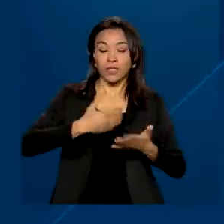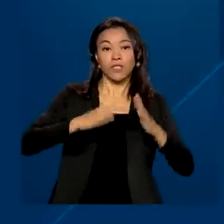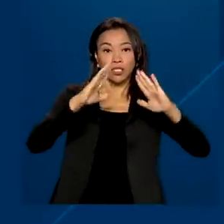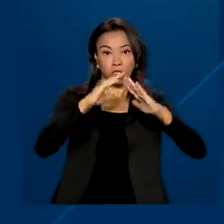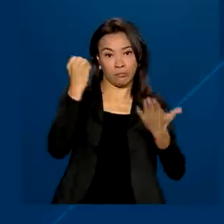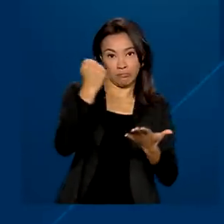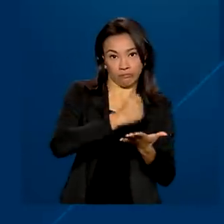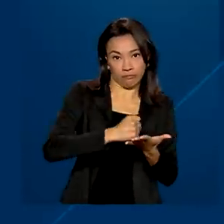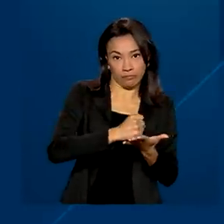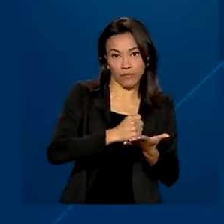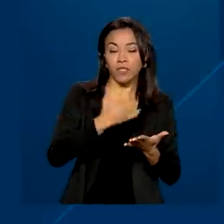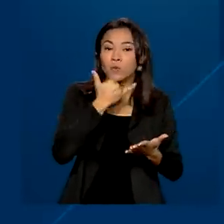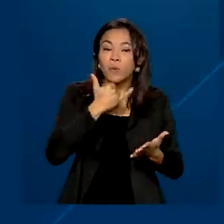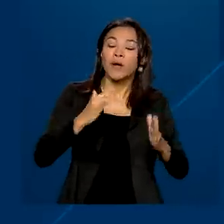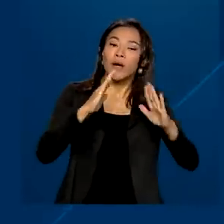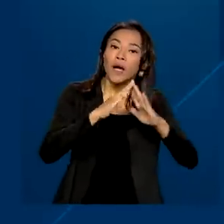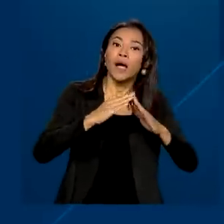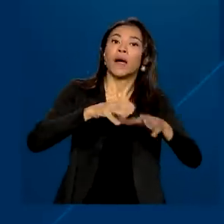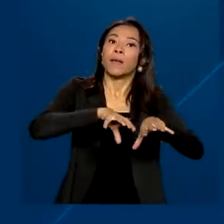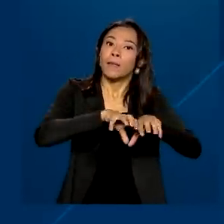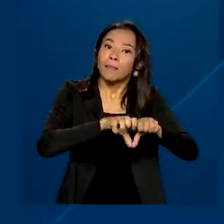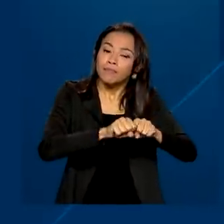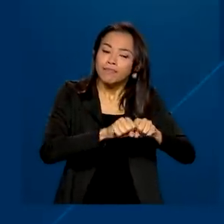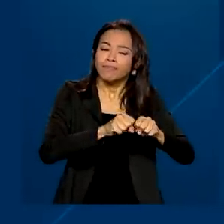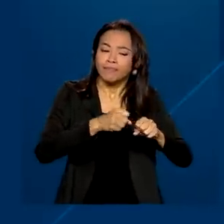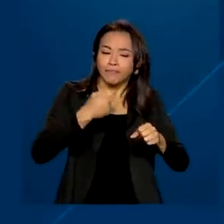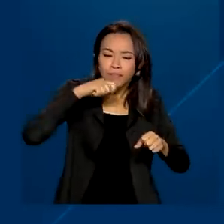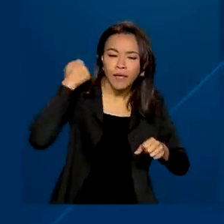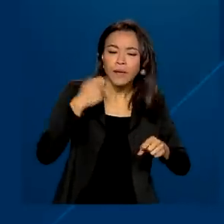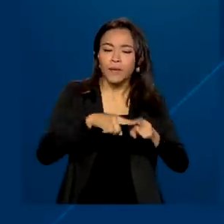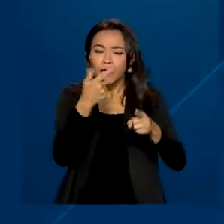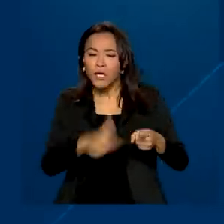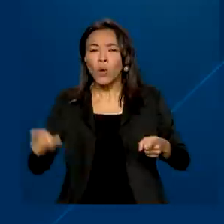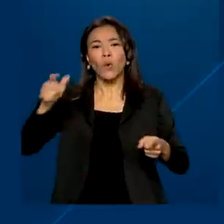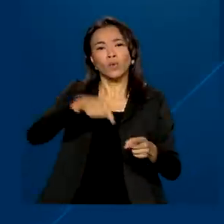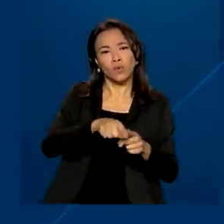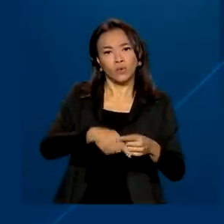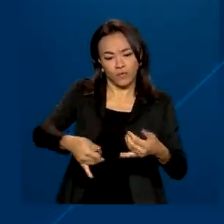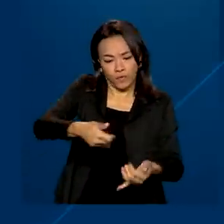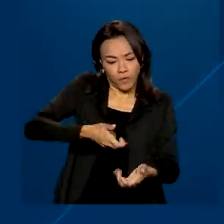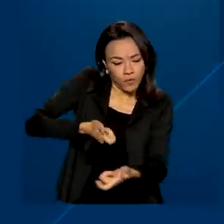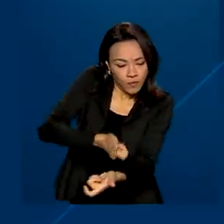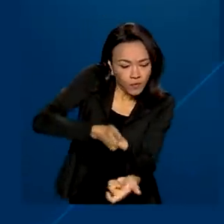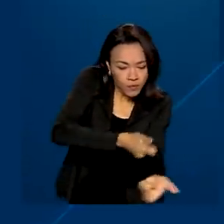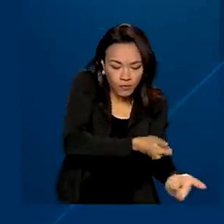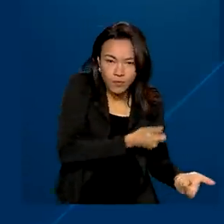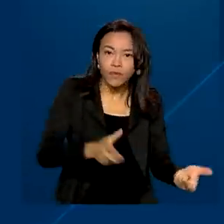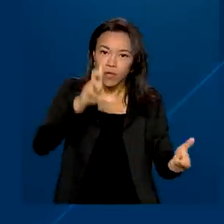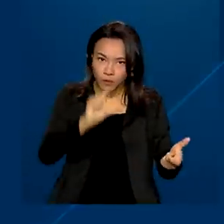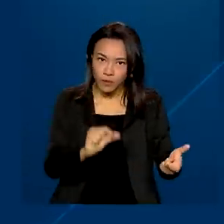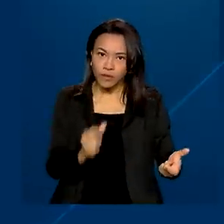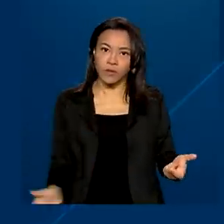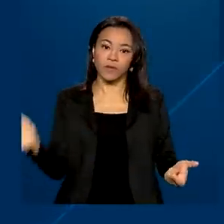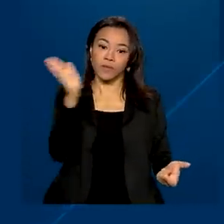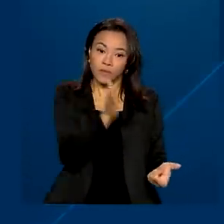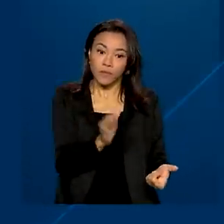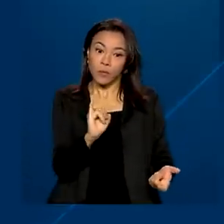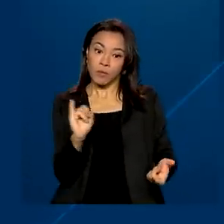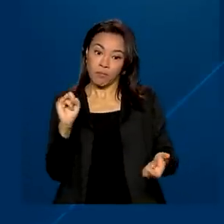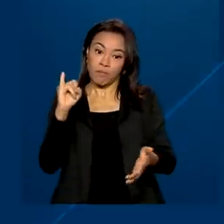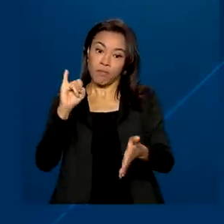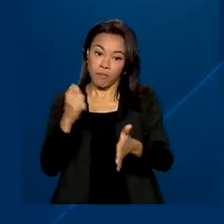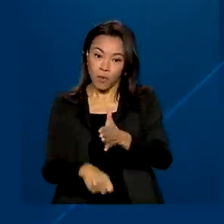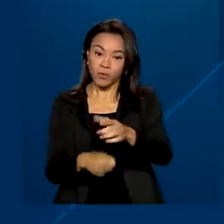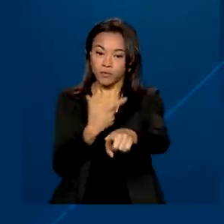pastelaria, além do ácido sulfúrico, um tipo de fertilizante. Outro insumo para a produção agrícola, que teve imposto reduzido